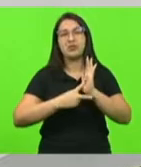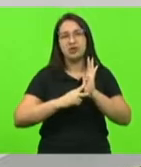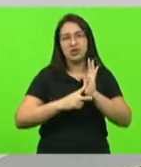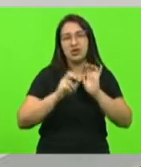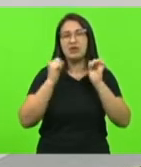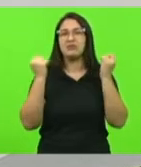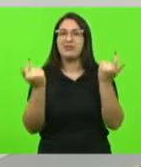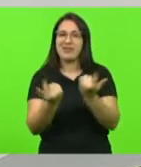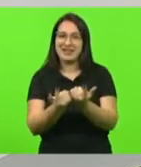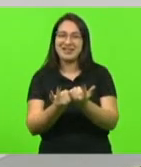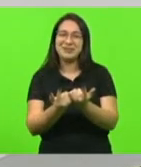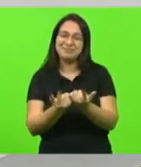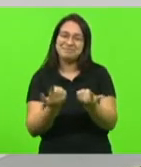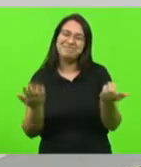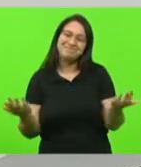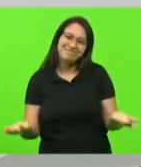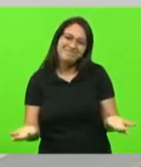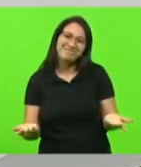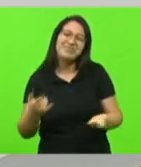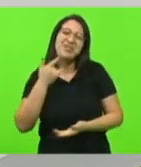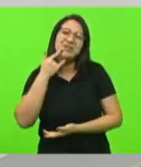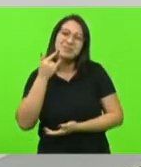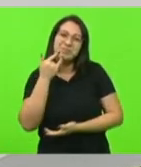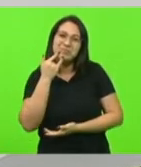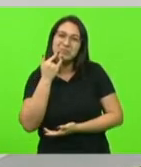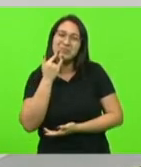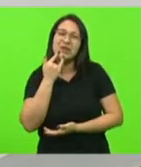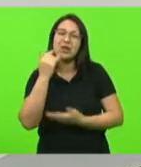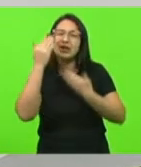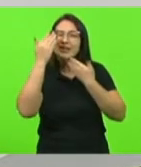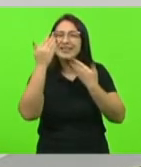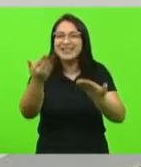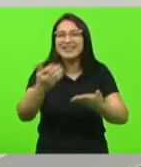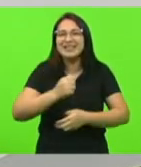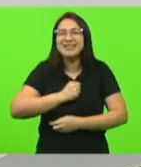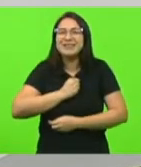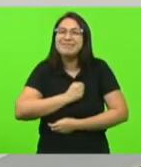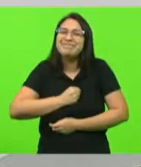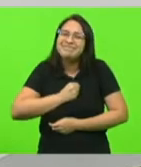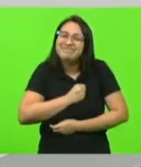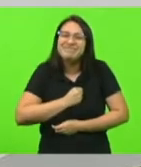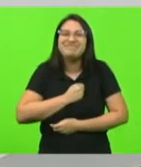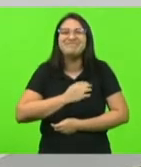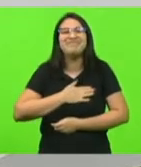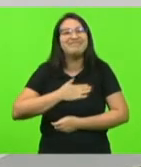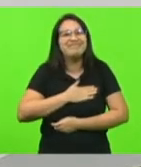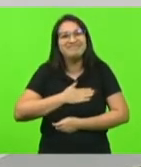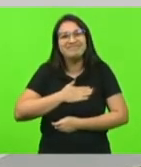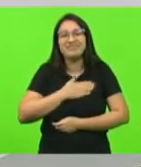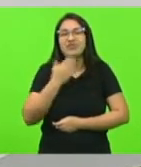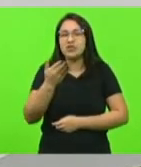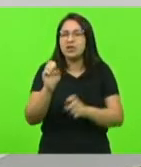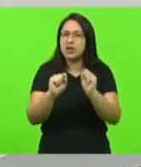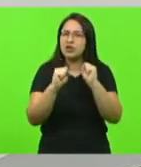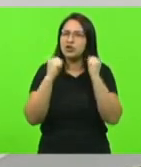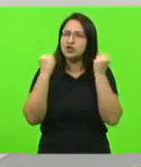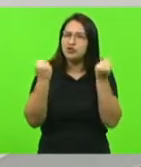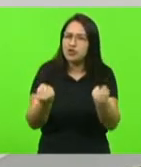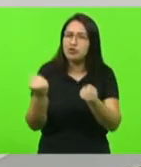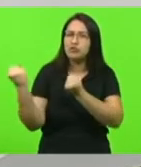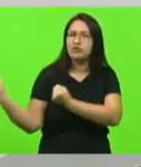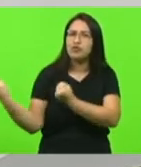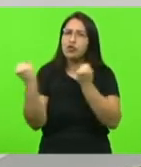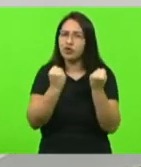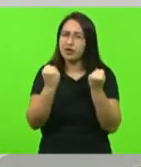então deputado Mauro de Nardau eu agradeço de coração seu empenho em fortalecer esse